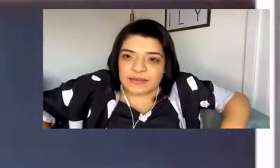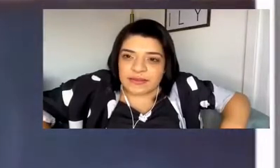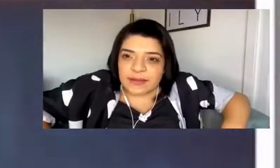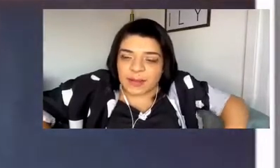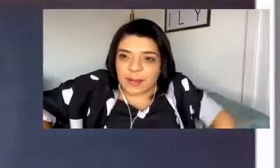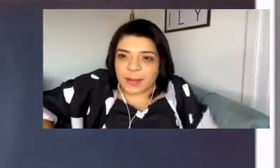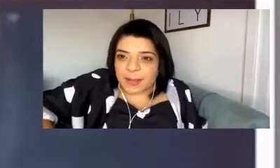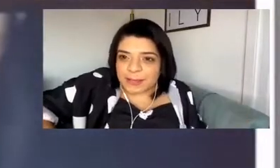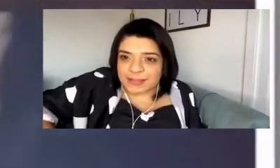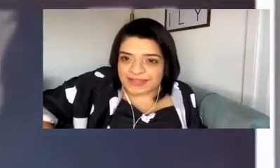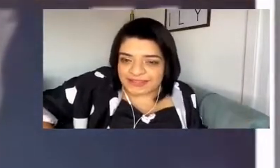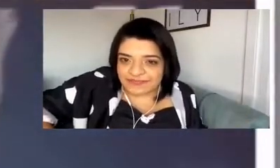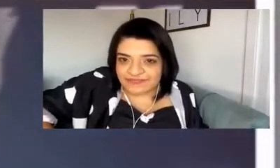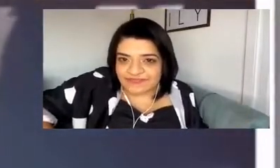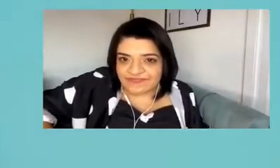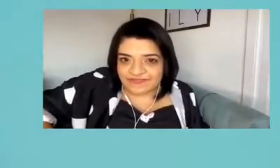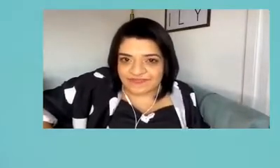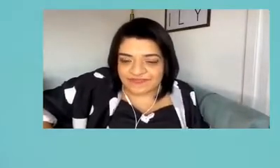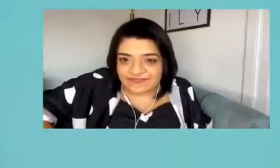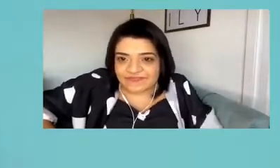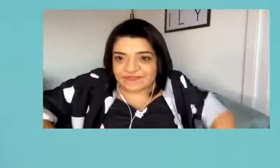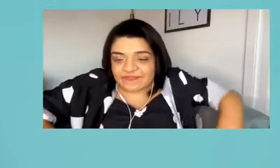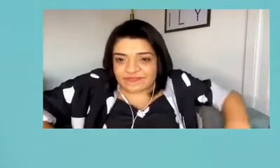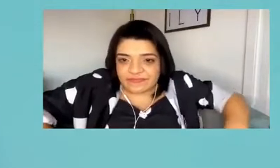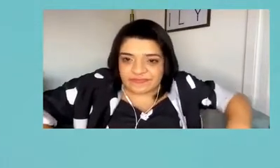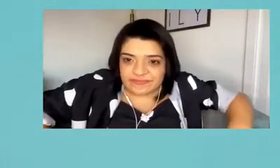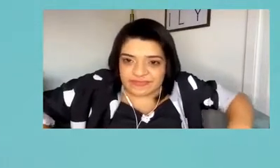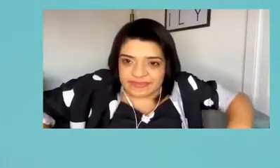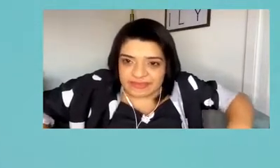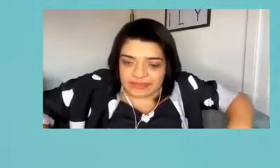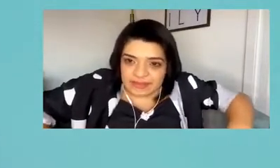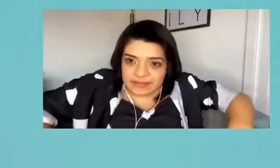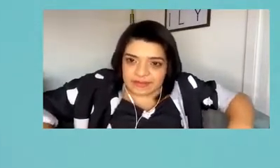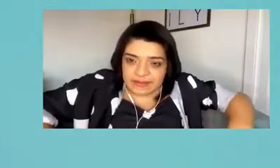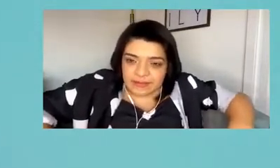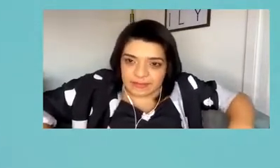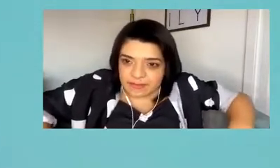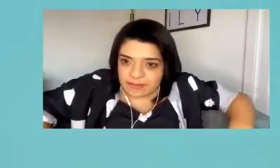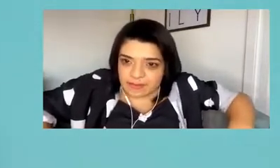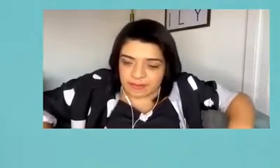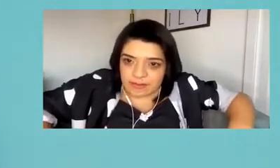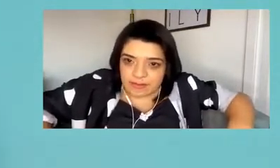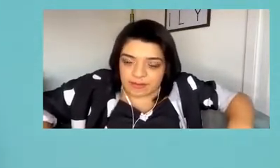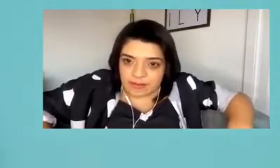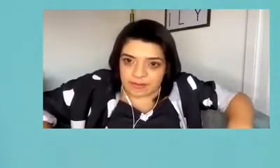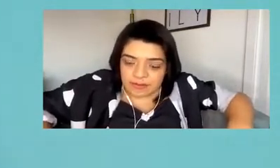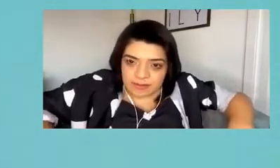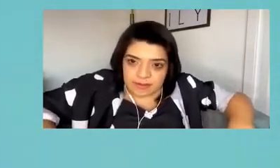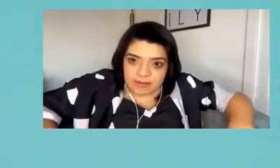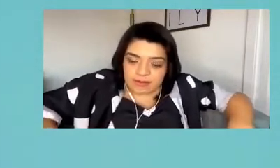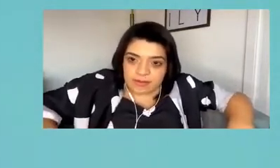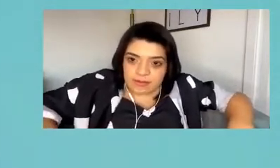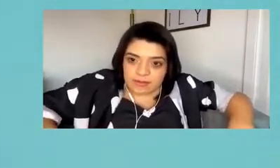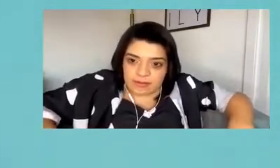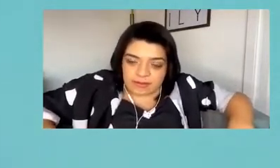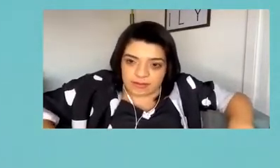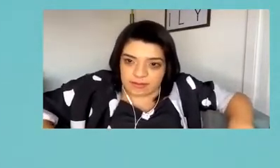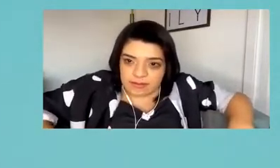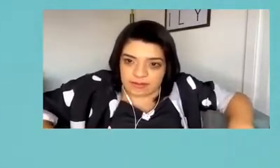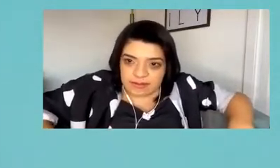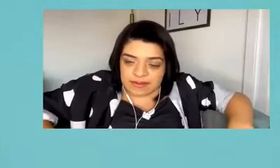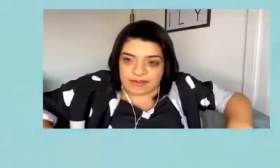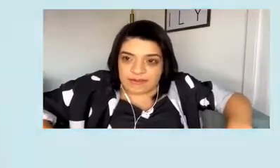muito carinho por ela e respeito. Desde criança, ela tem mesmo já demonstrado esse dom, sabe? de